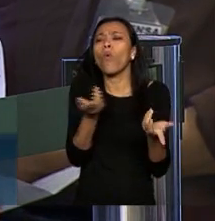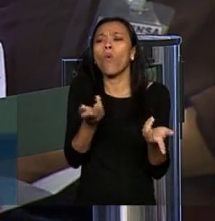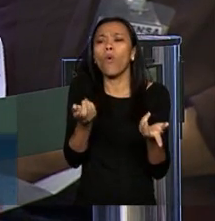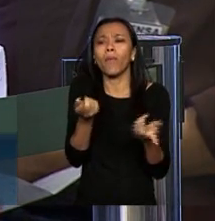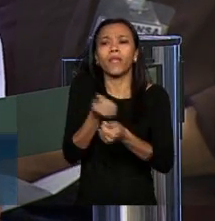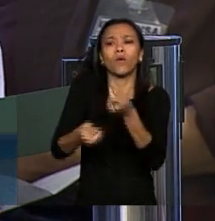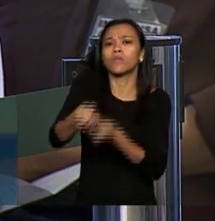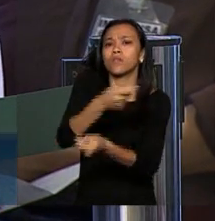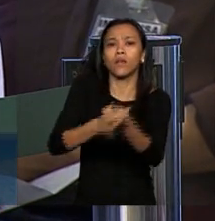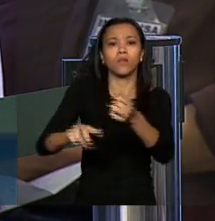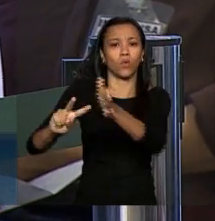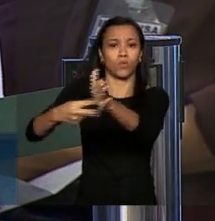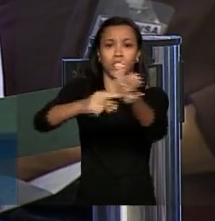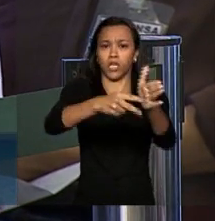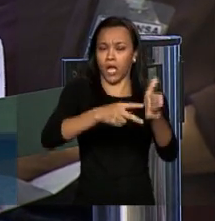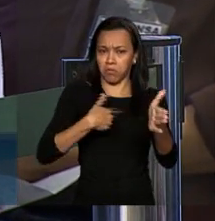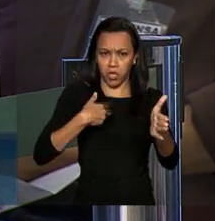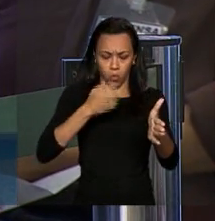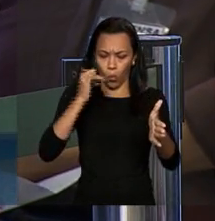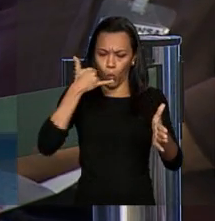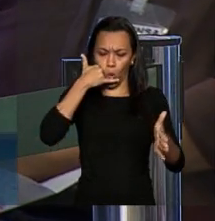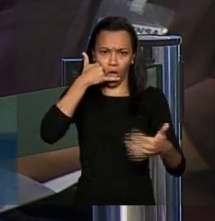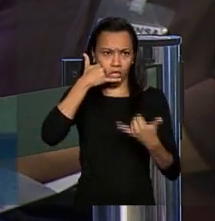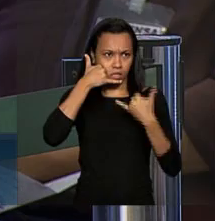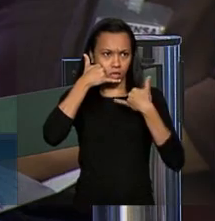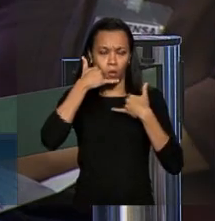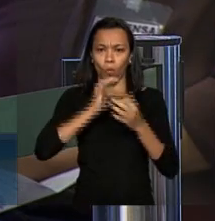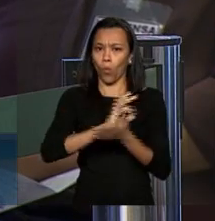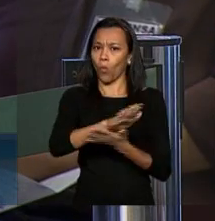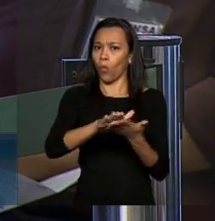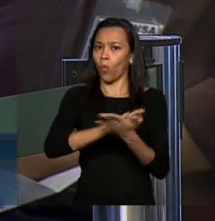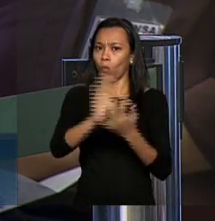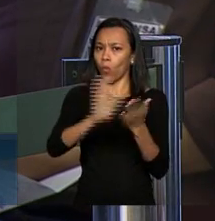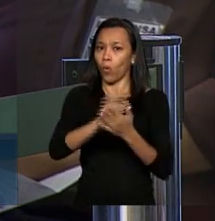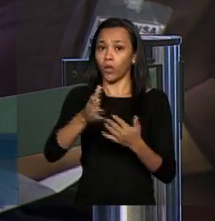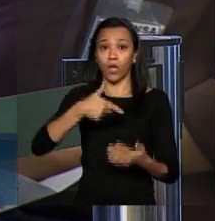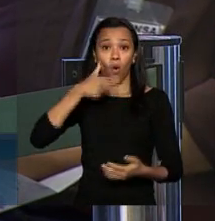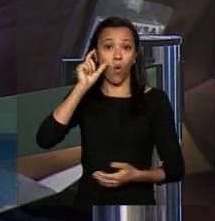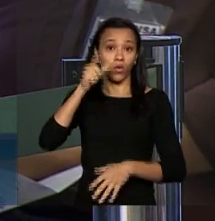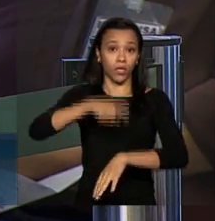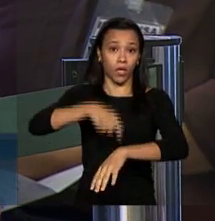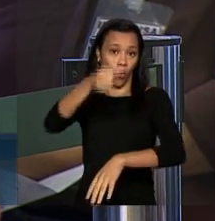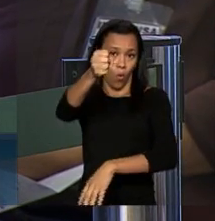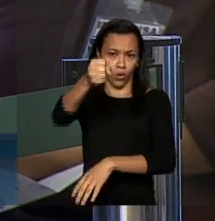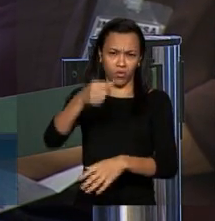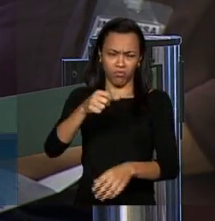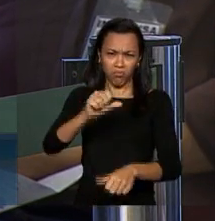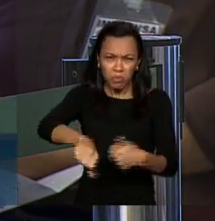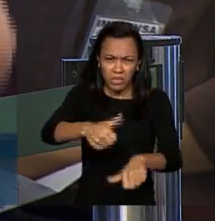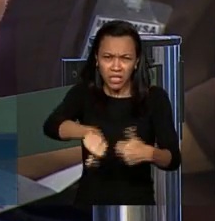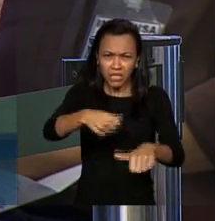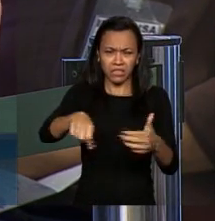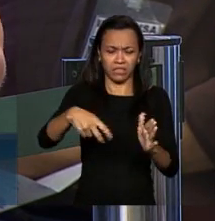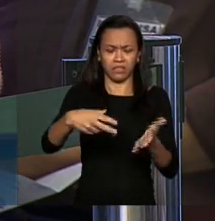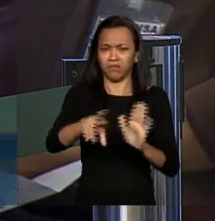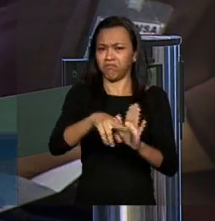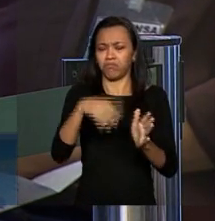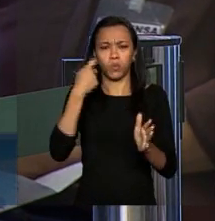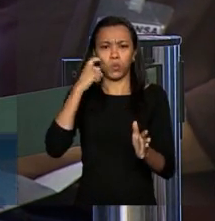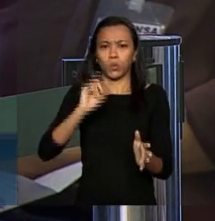ontem disseram que não tinha recebido nenhuma ligação pelo menos até 8 da noite falando das mudanças e que ameaçavam até